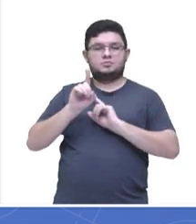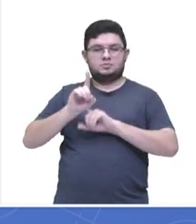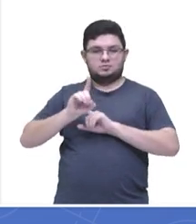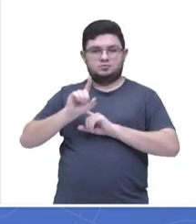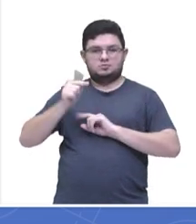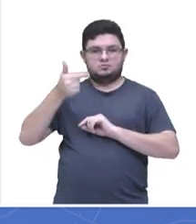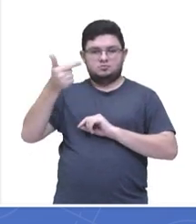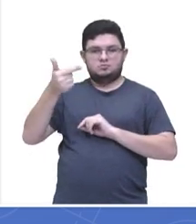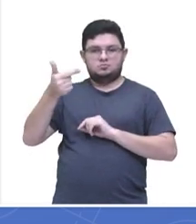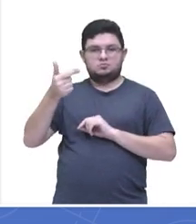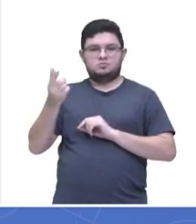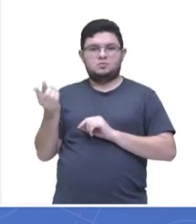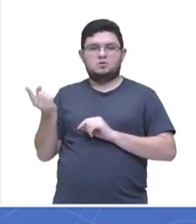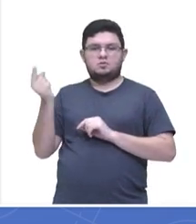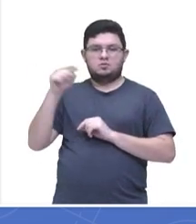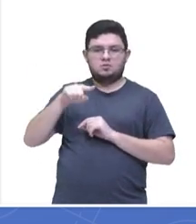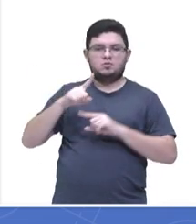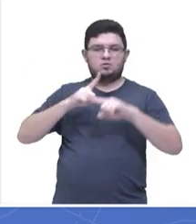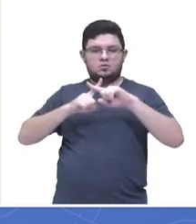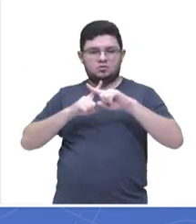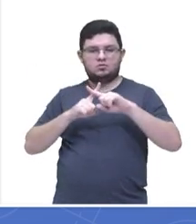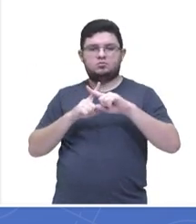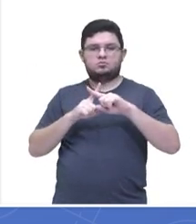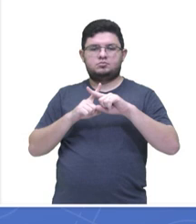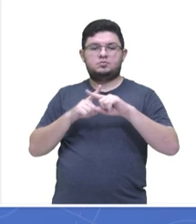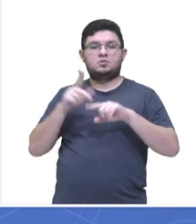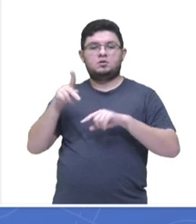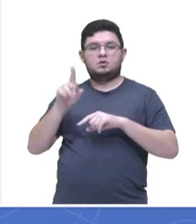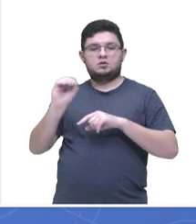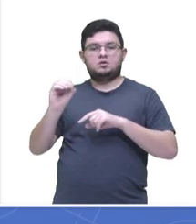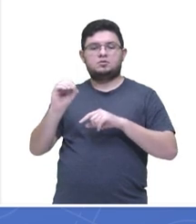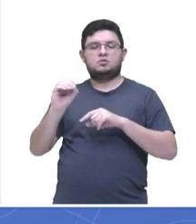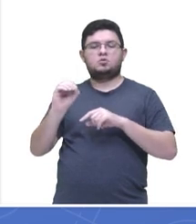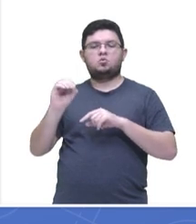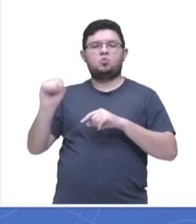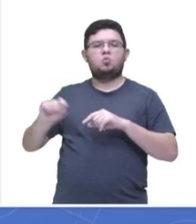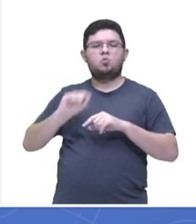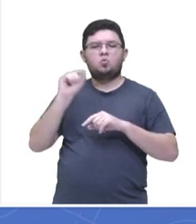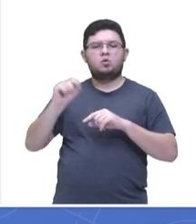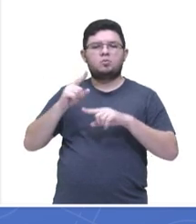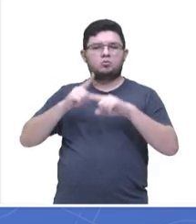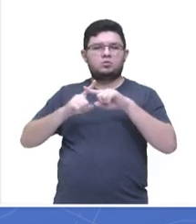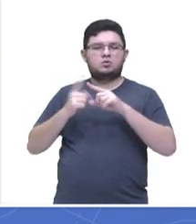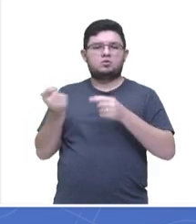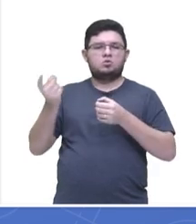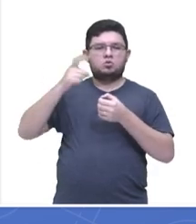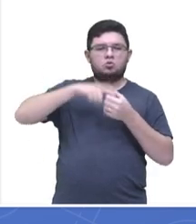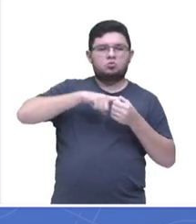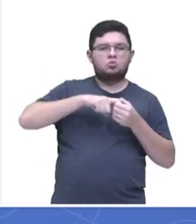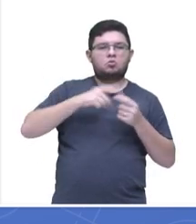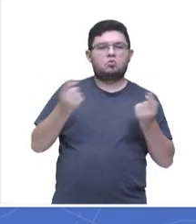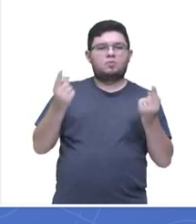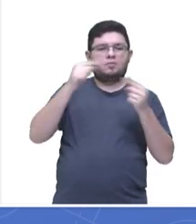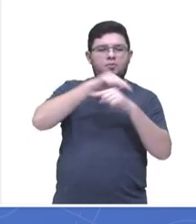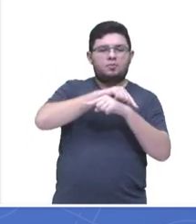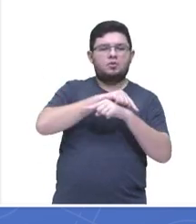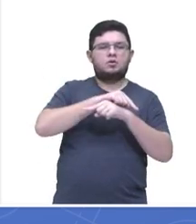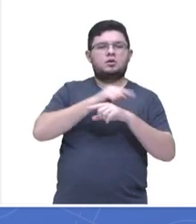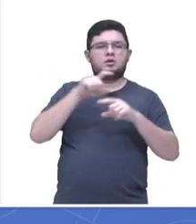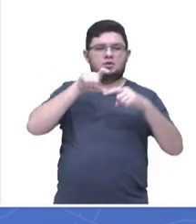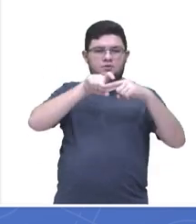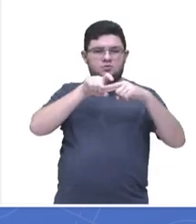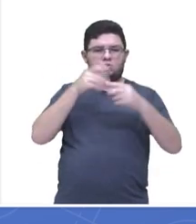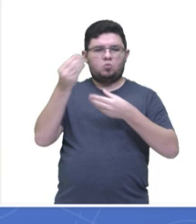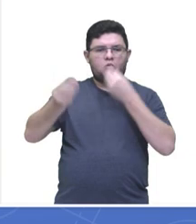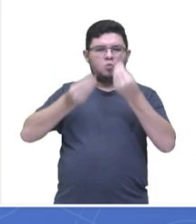multiplicando. O K0 está multiplicando, o Qzão, vai para o outro lado dividindo. De modo que, como é que vai